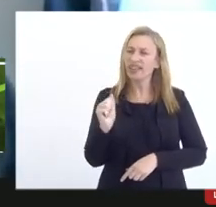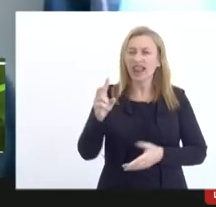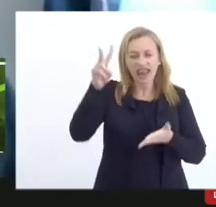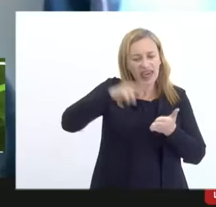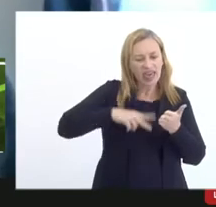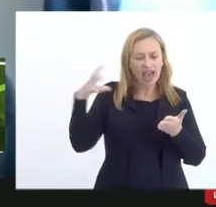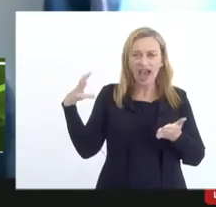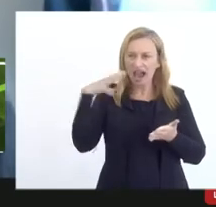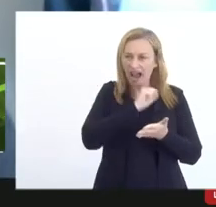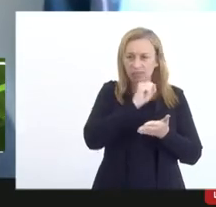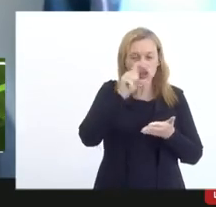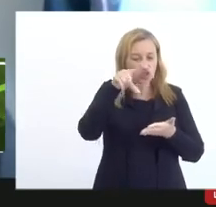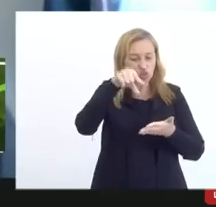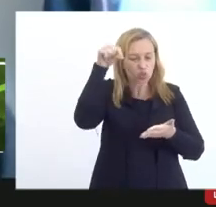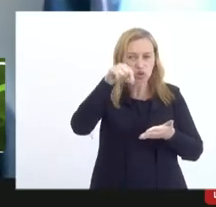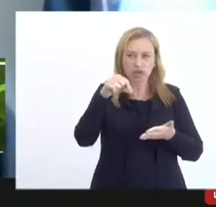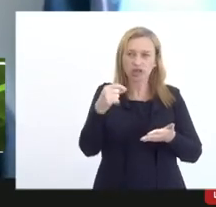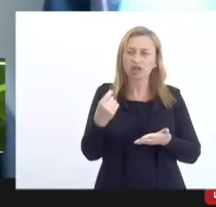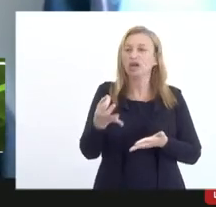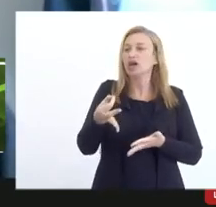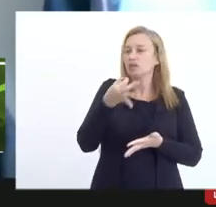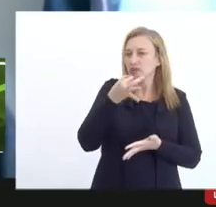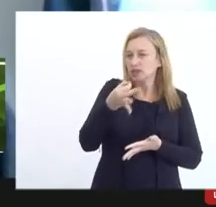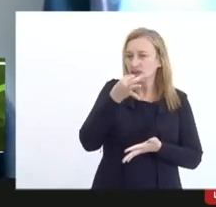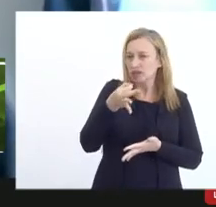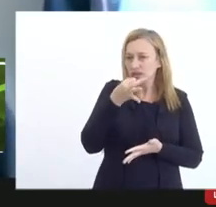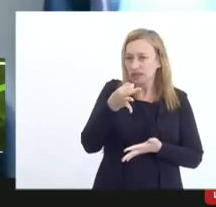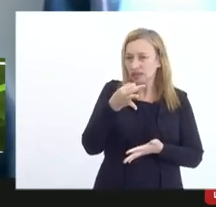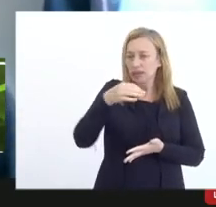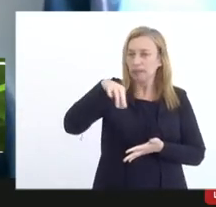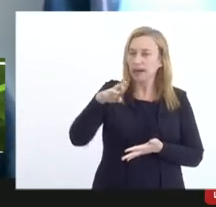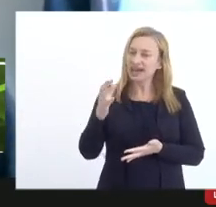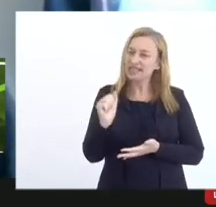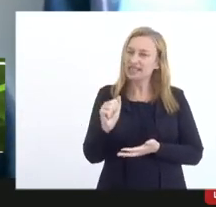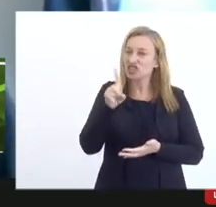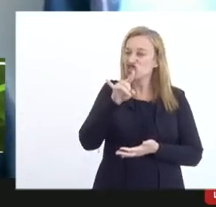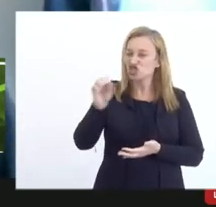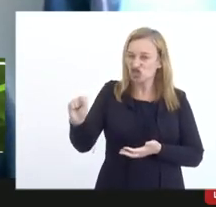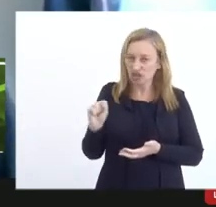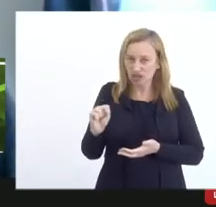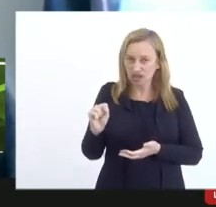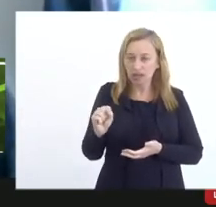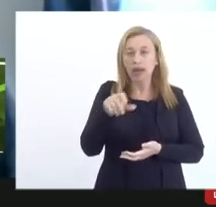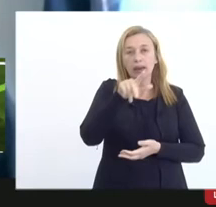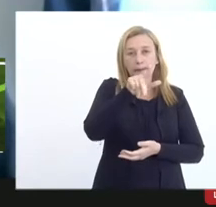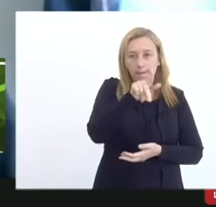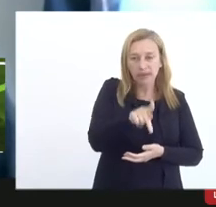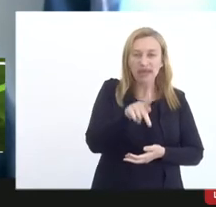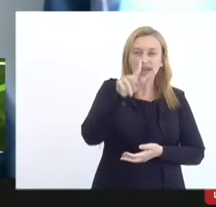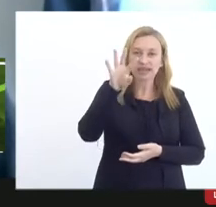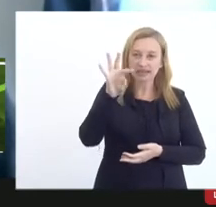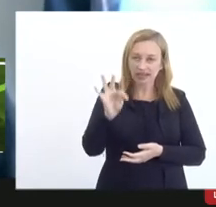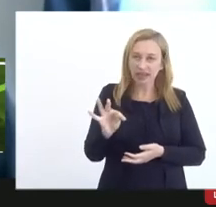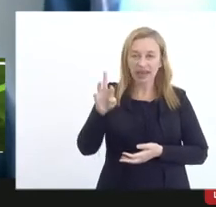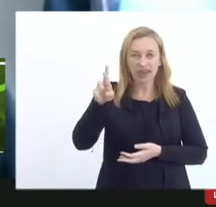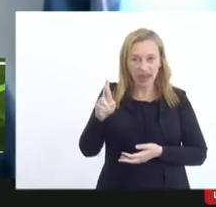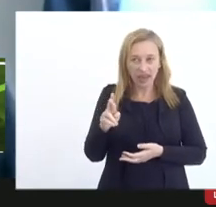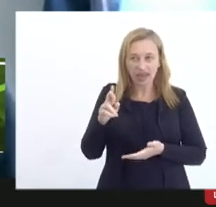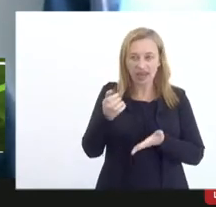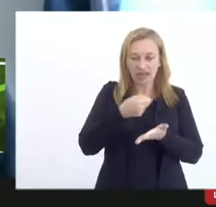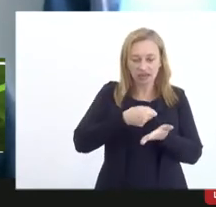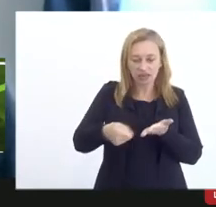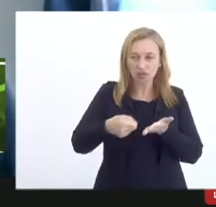selecionar as sugestões da Márcia Dias da PTR que ela mandou por escrito